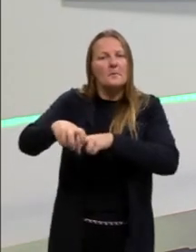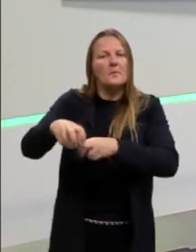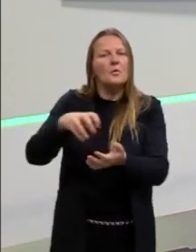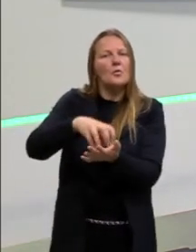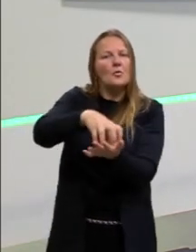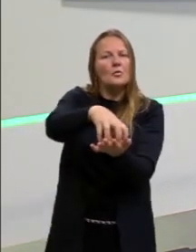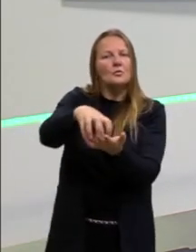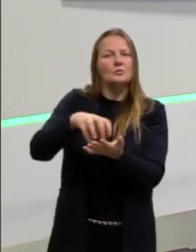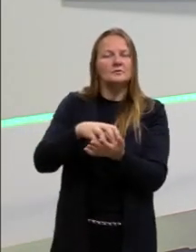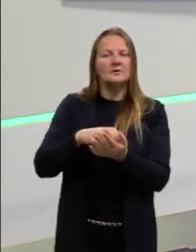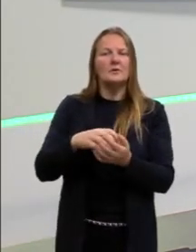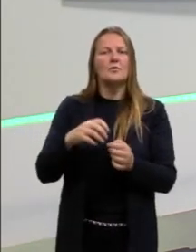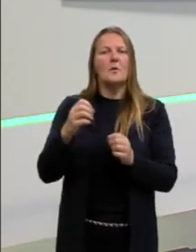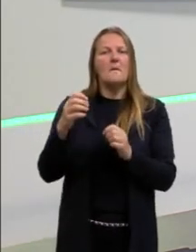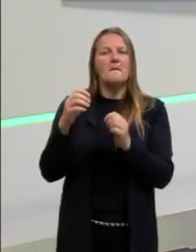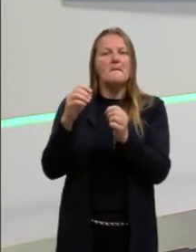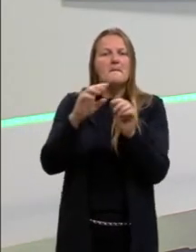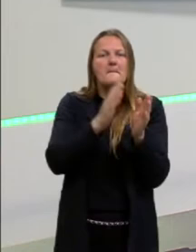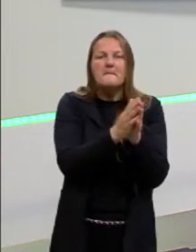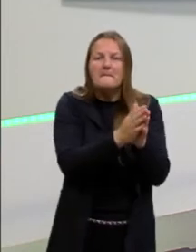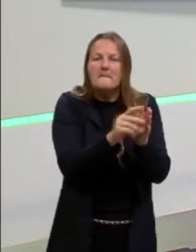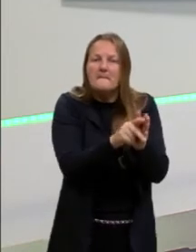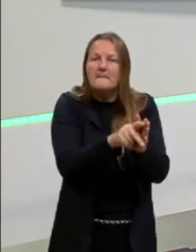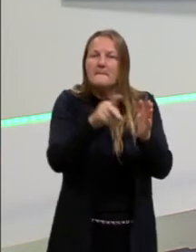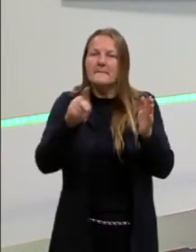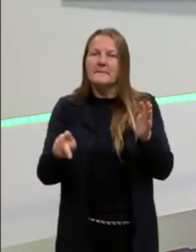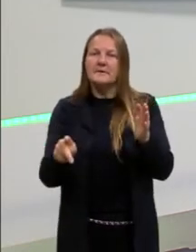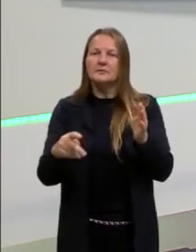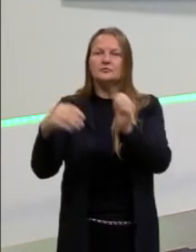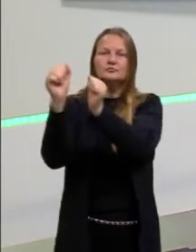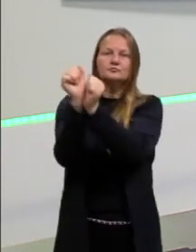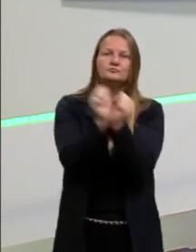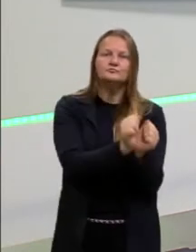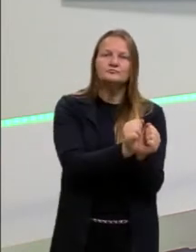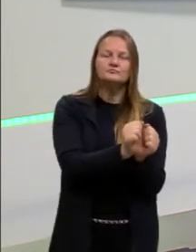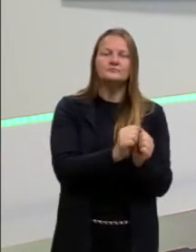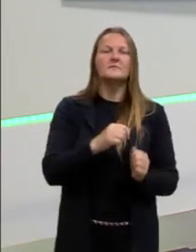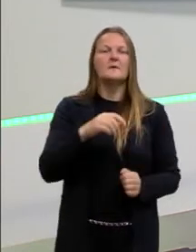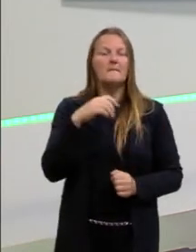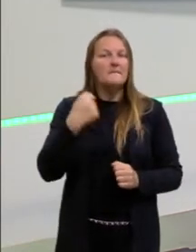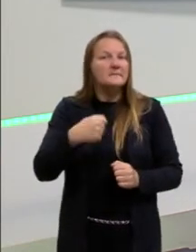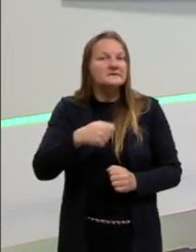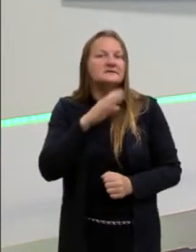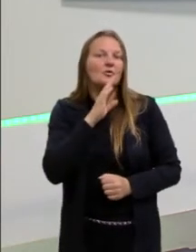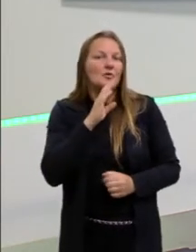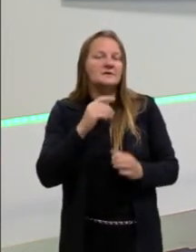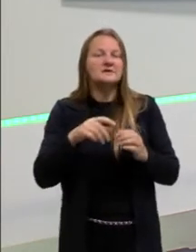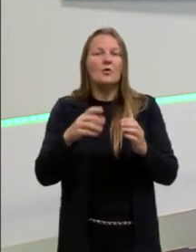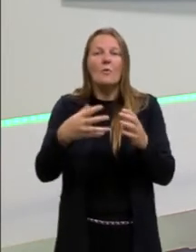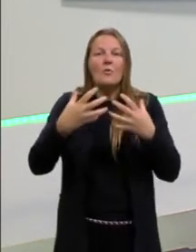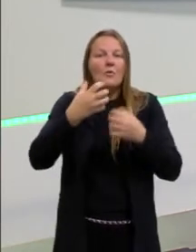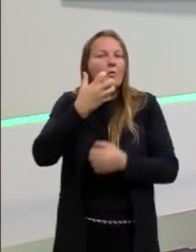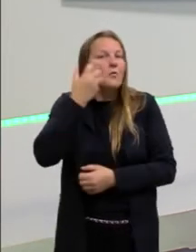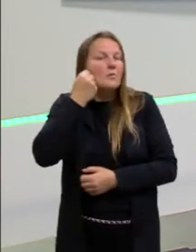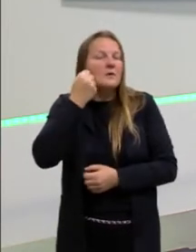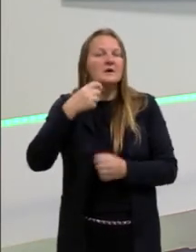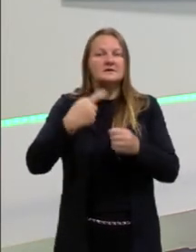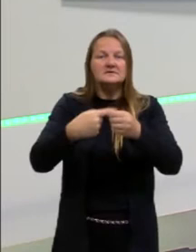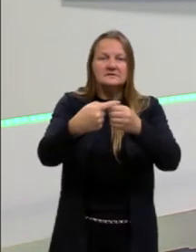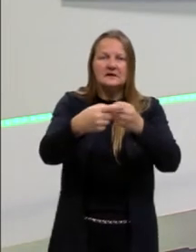da época da escravidão. A importância também da gente reconhecer os quilombos urbanos atuais como patrimônios da nossa cidade,